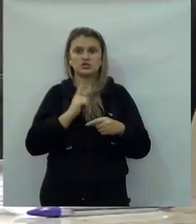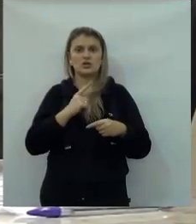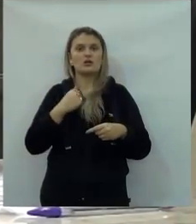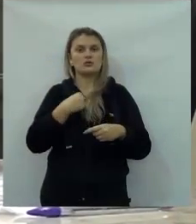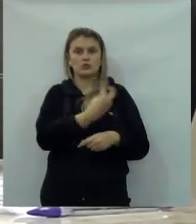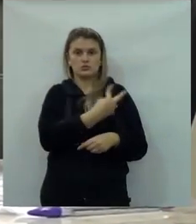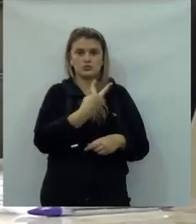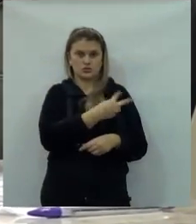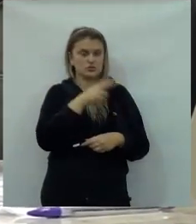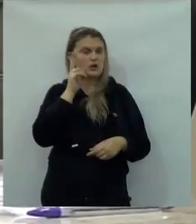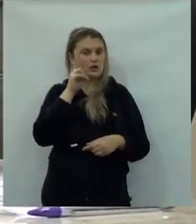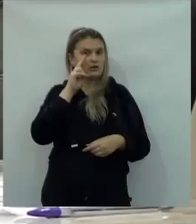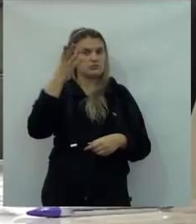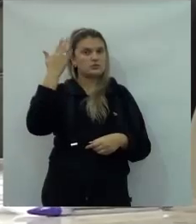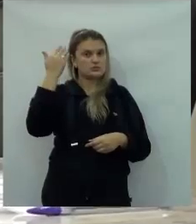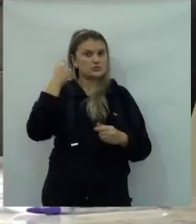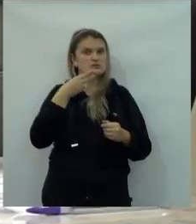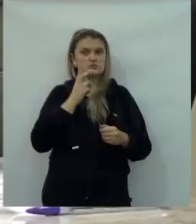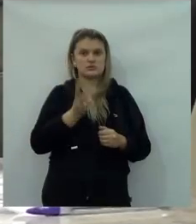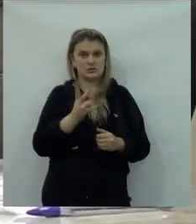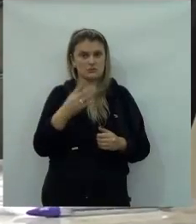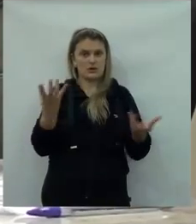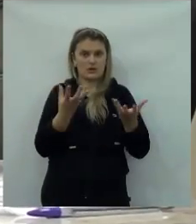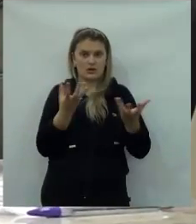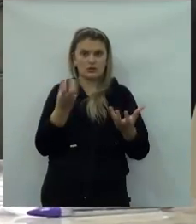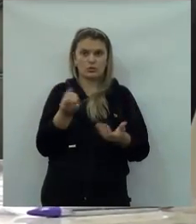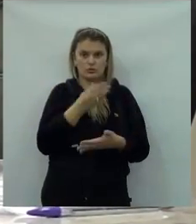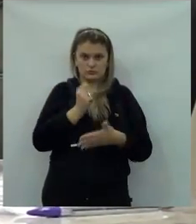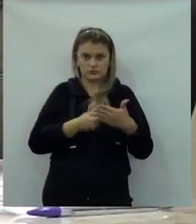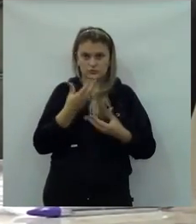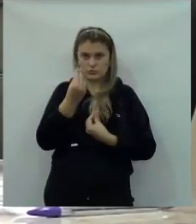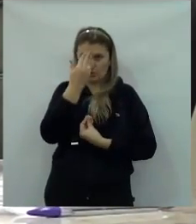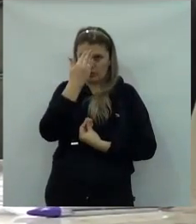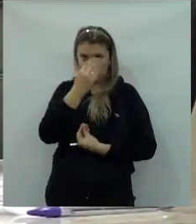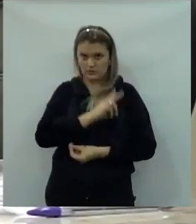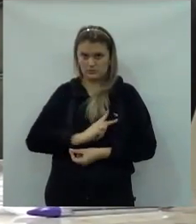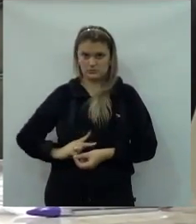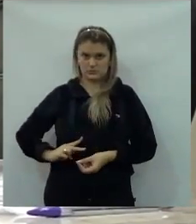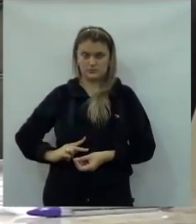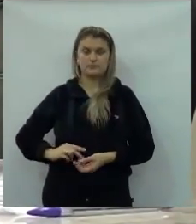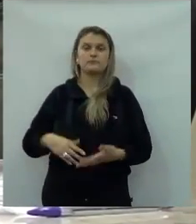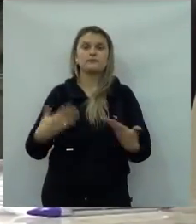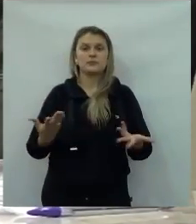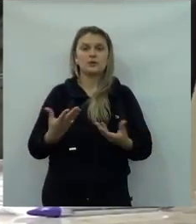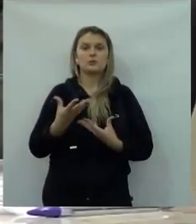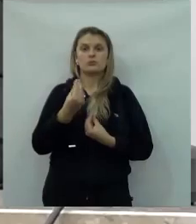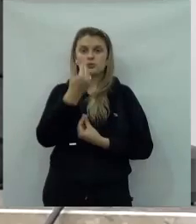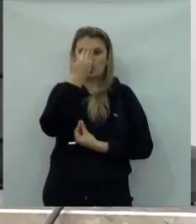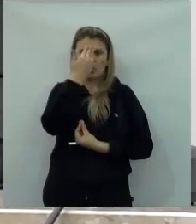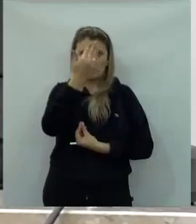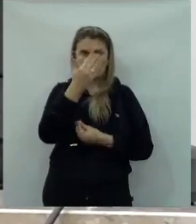só fazendo um esclarecimento porque nós estivemos correndo. Eu e o senhor estivemos atrás e sempre fomos favoritos à renovação. Obrigado, senhor presidente.